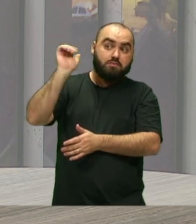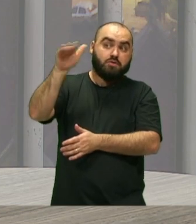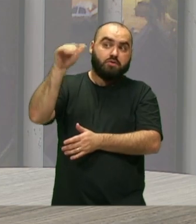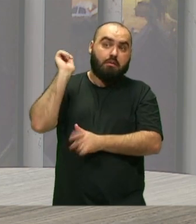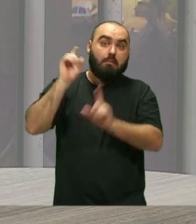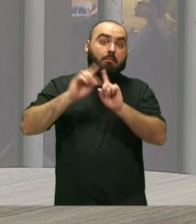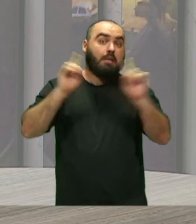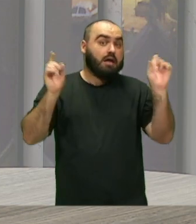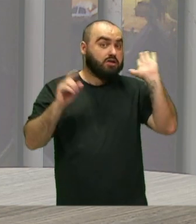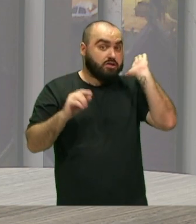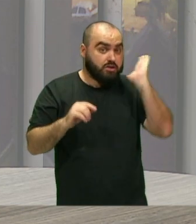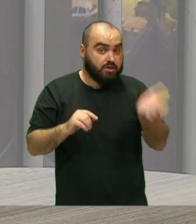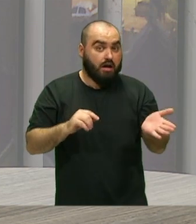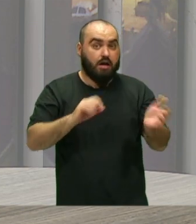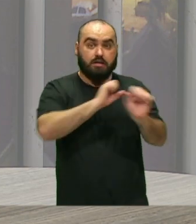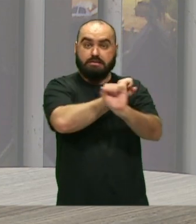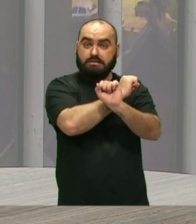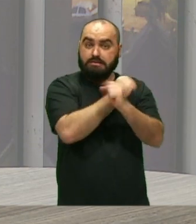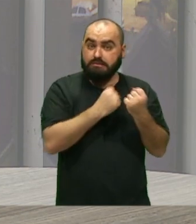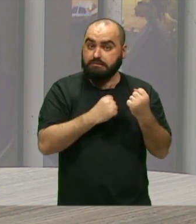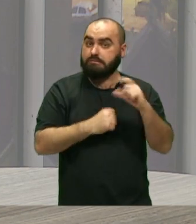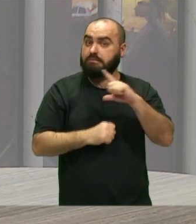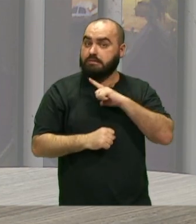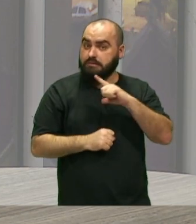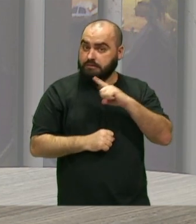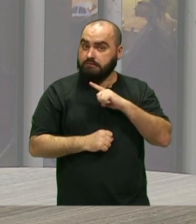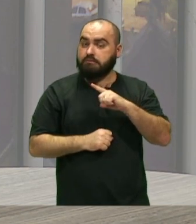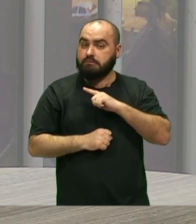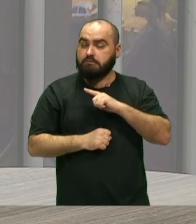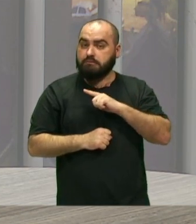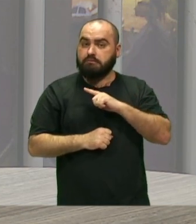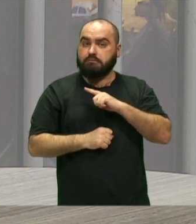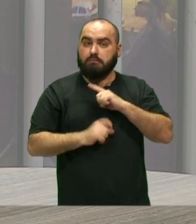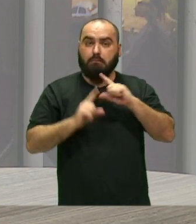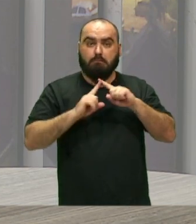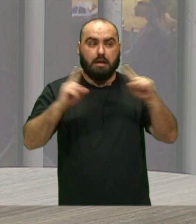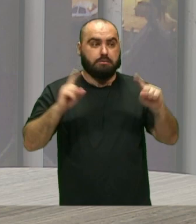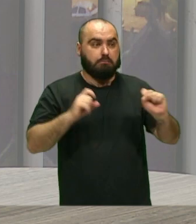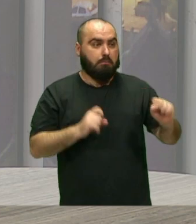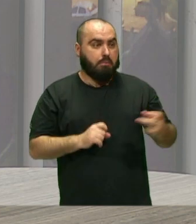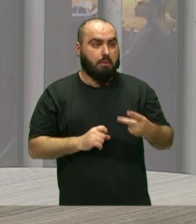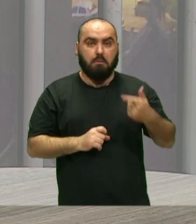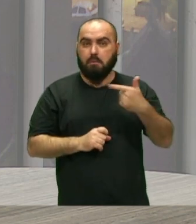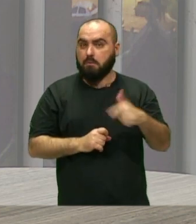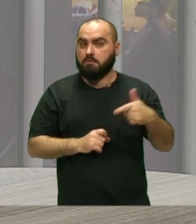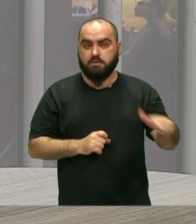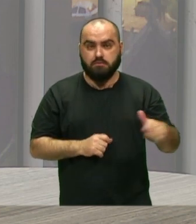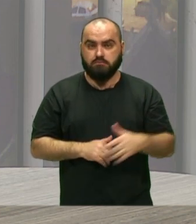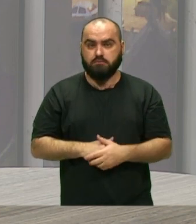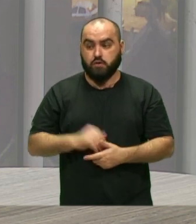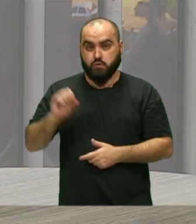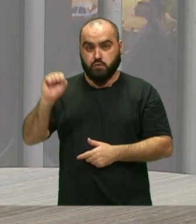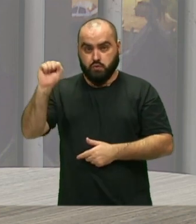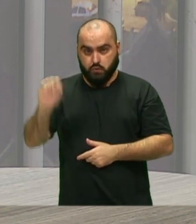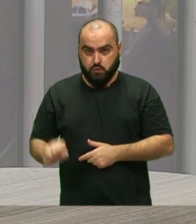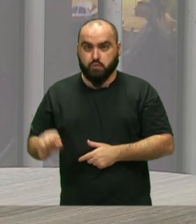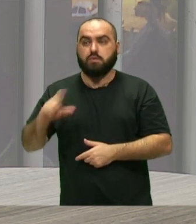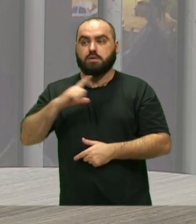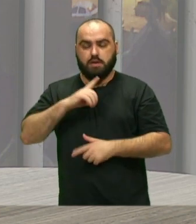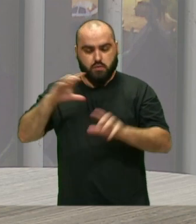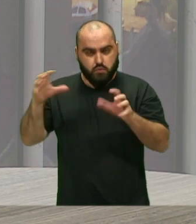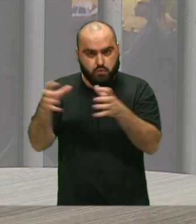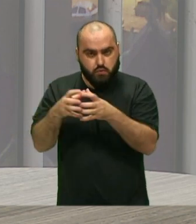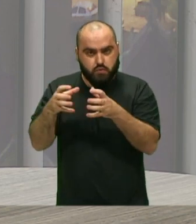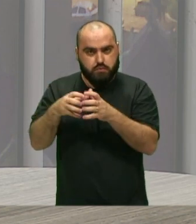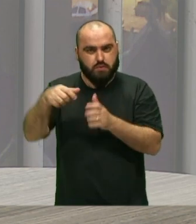já existiam Escravos aqui Que foram libertos Mas foram libertos Sem nenhuma oportunidade Então aqui no sul A gente também Tem comunidades quilombolas